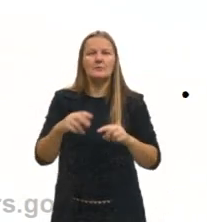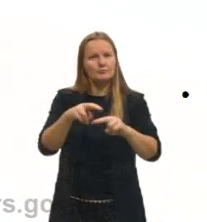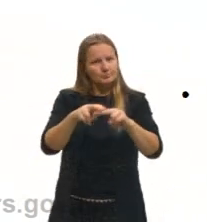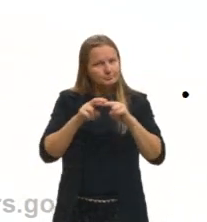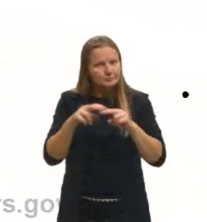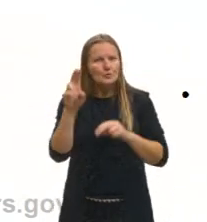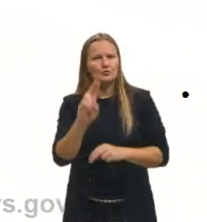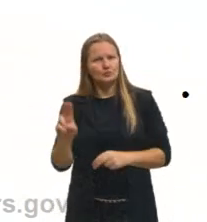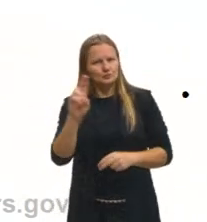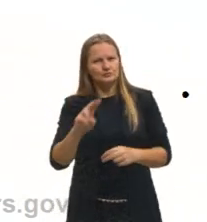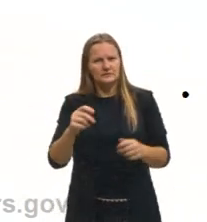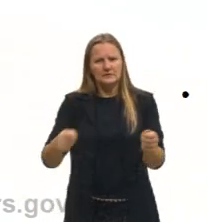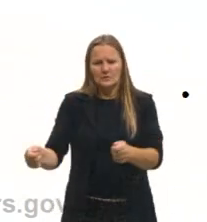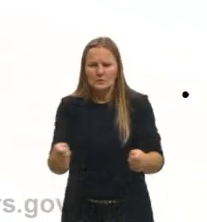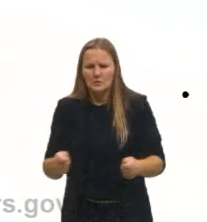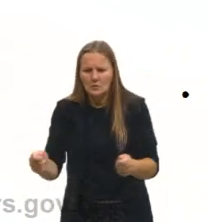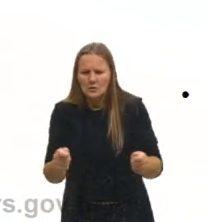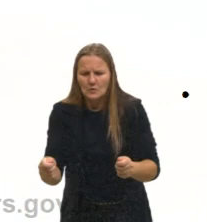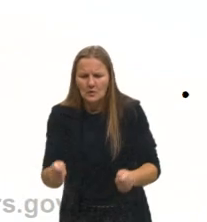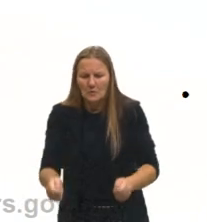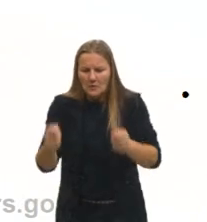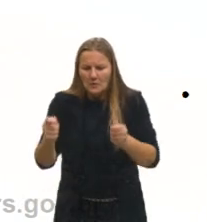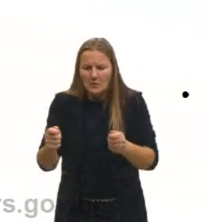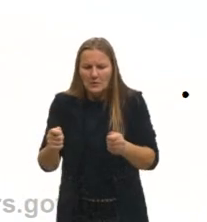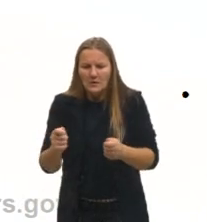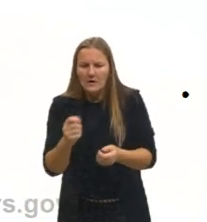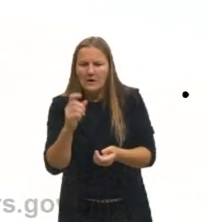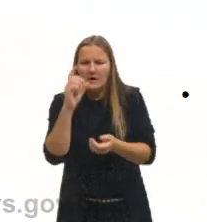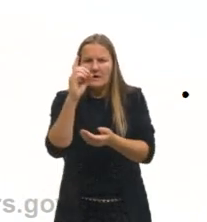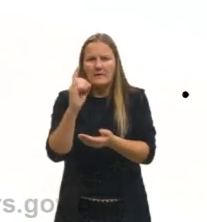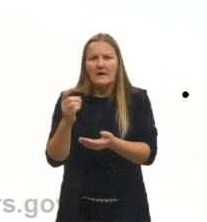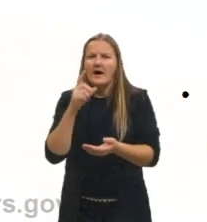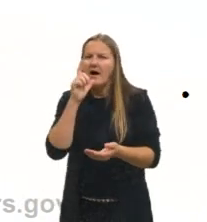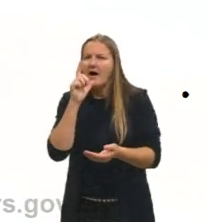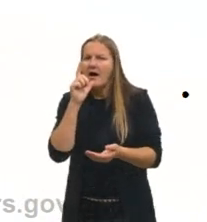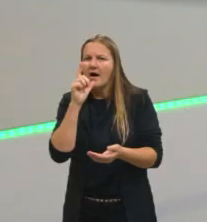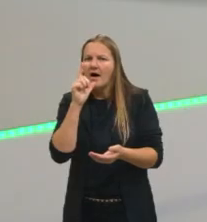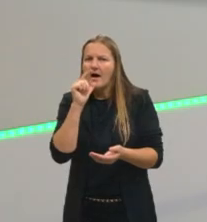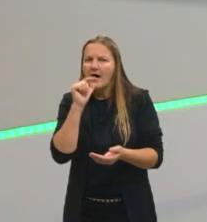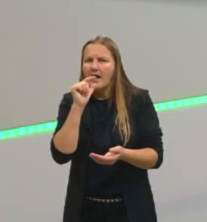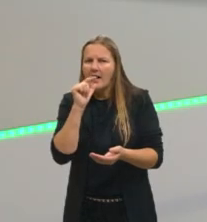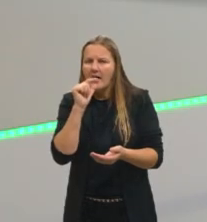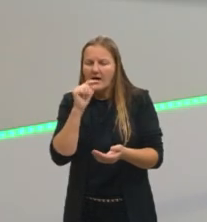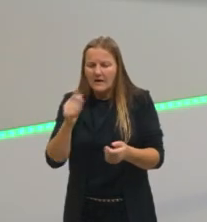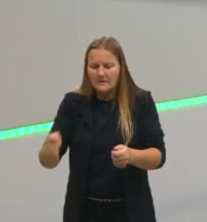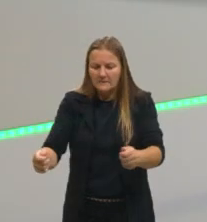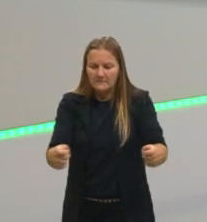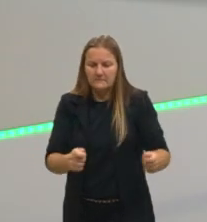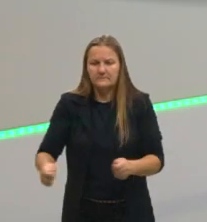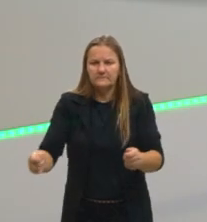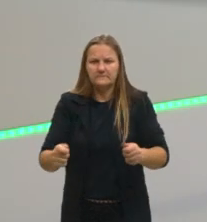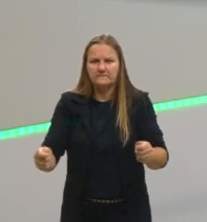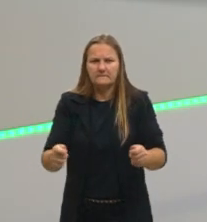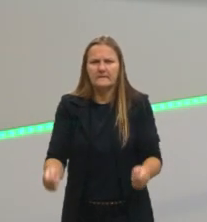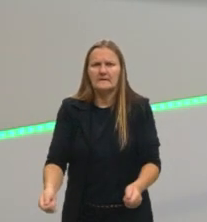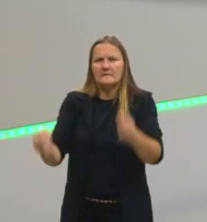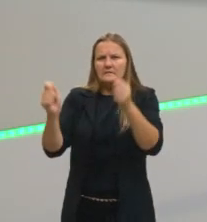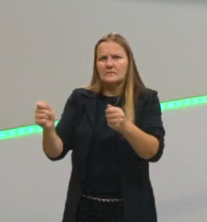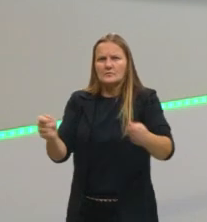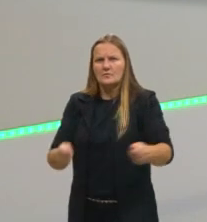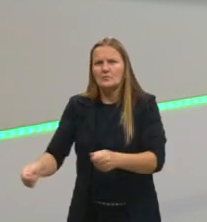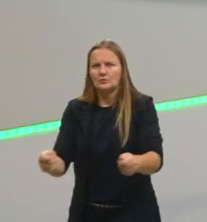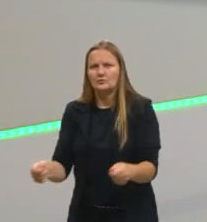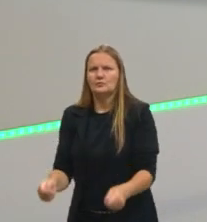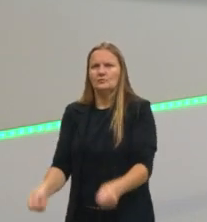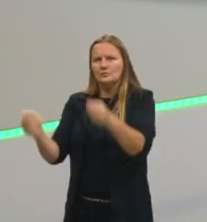preciosas, enfim. Porque utiliza, tu coloca lá uma peneira, né? Tipo uma peneira com a areia e o ouro